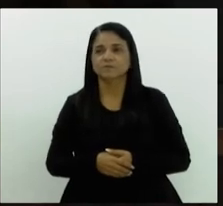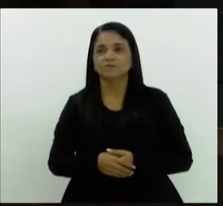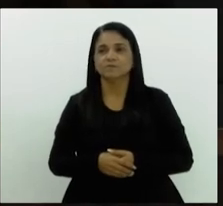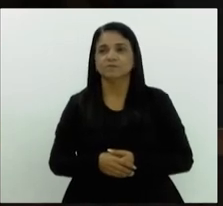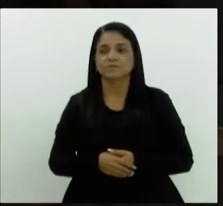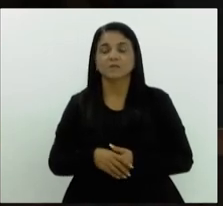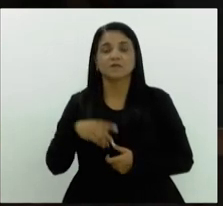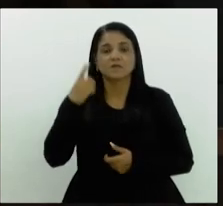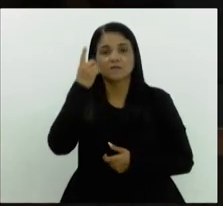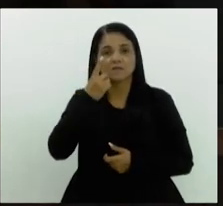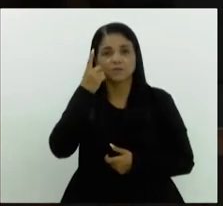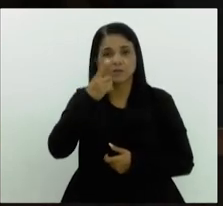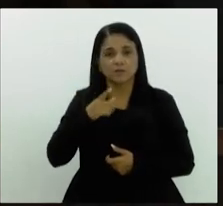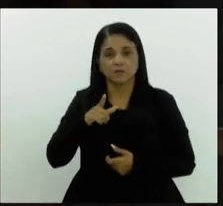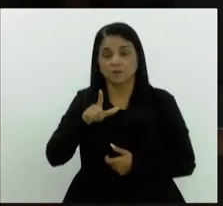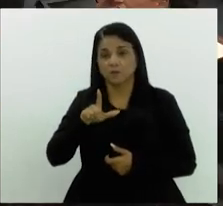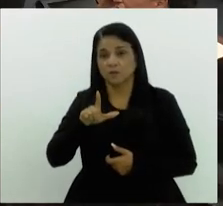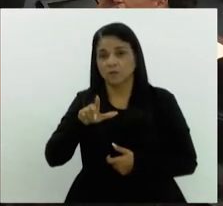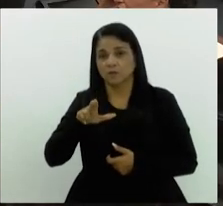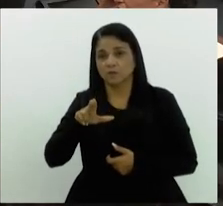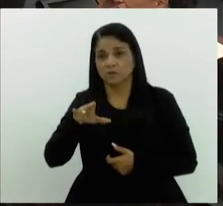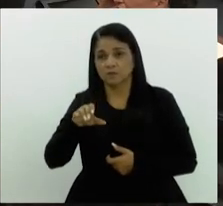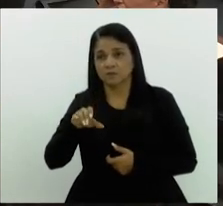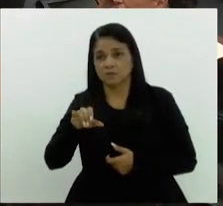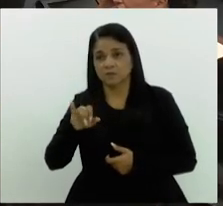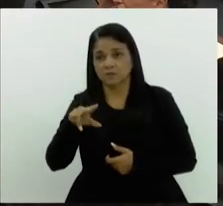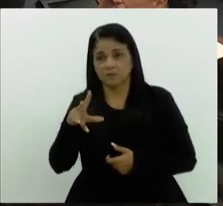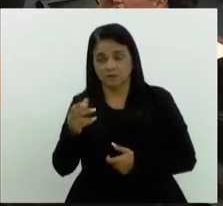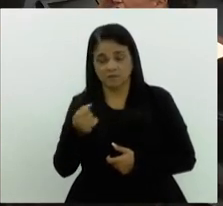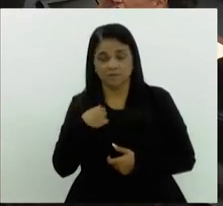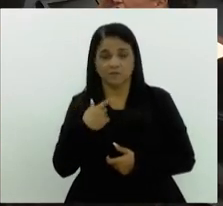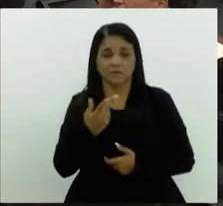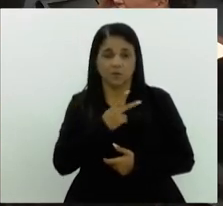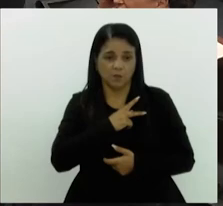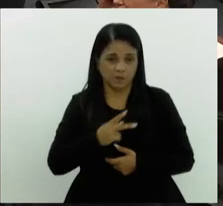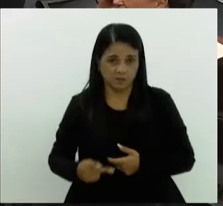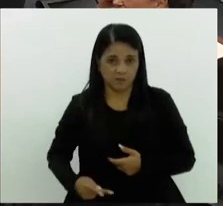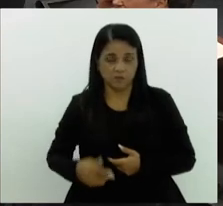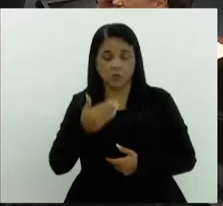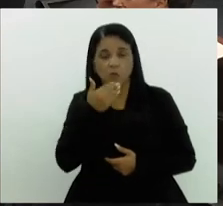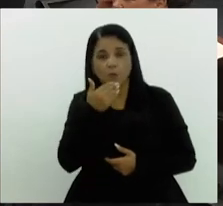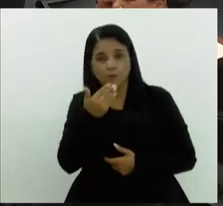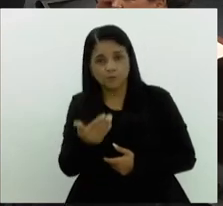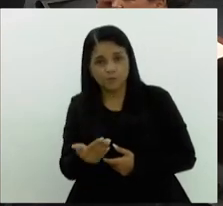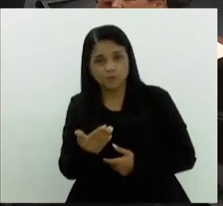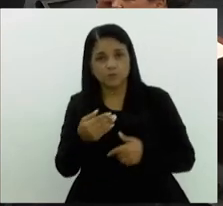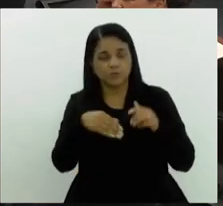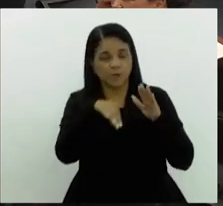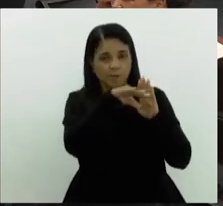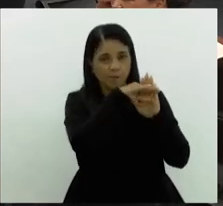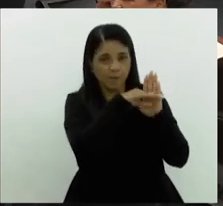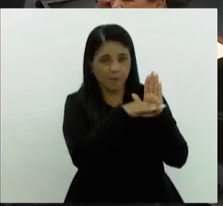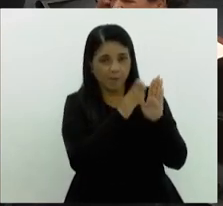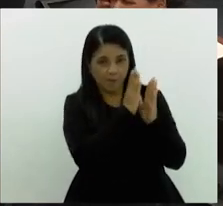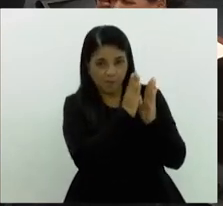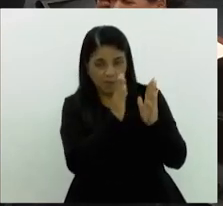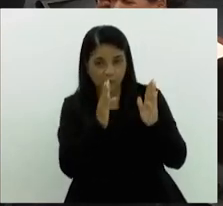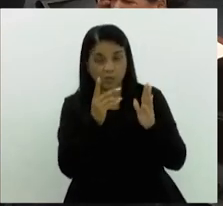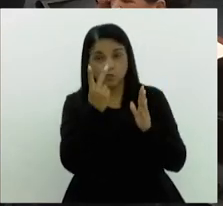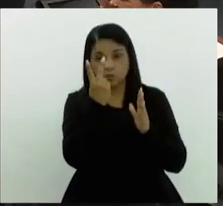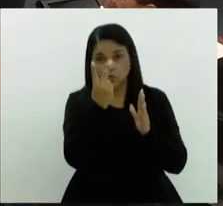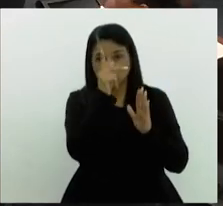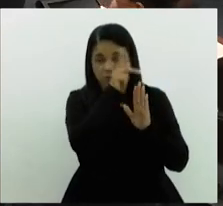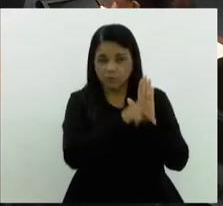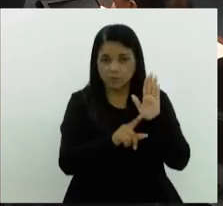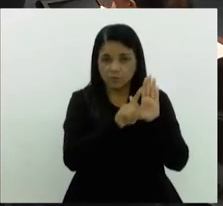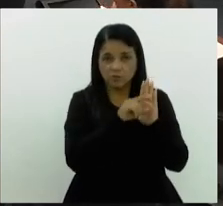Lucinha nobre presidente é que eu dei entrada hoje pedindo para colocar na ordem do dia dois projetos